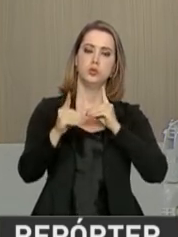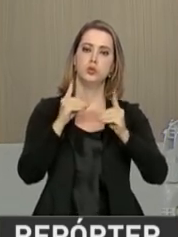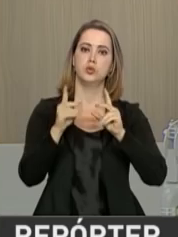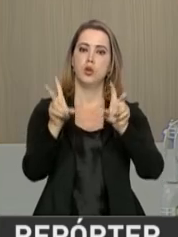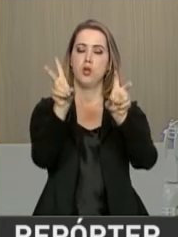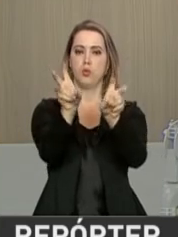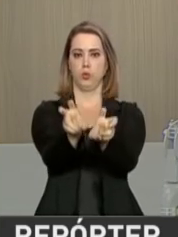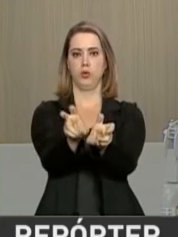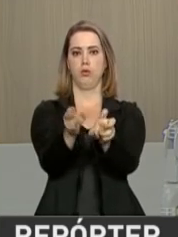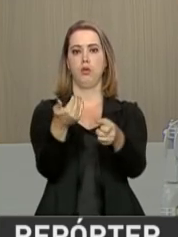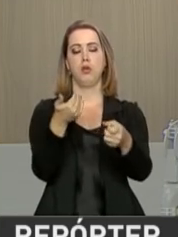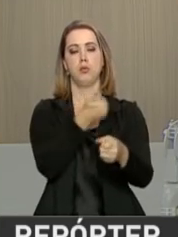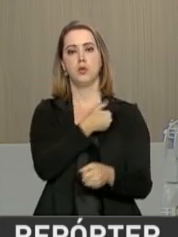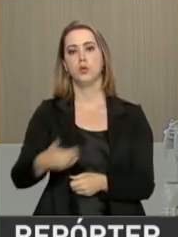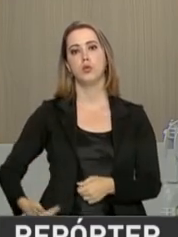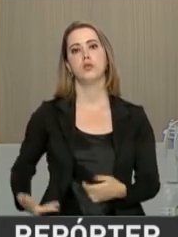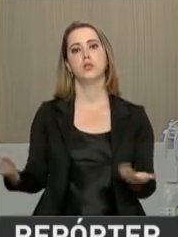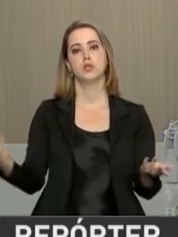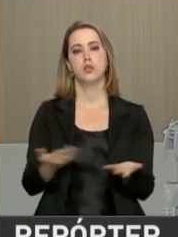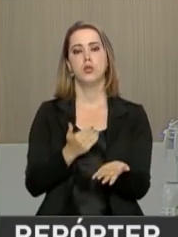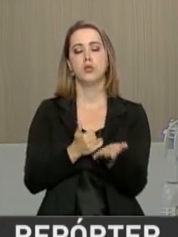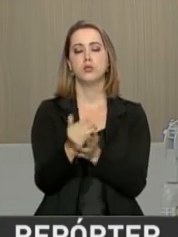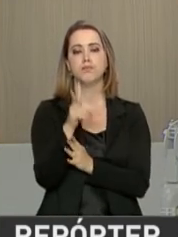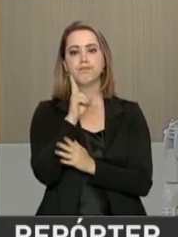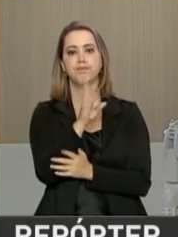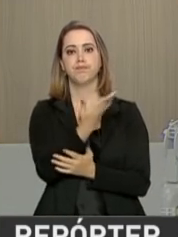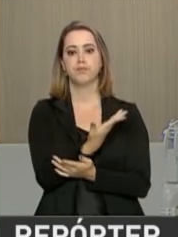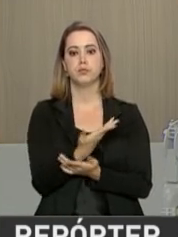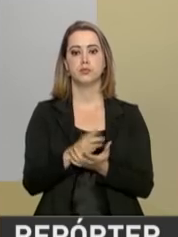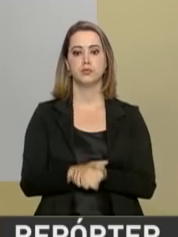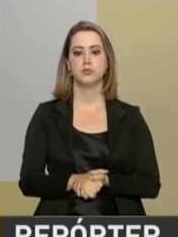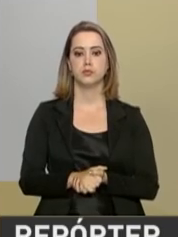lema do governo a partir de agora. Vamos ouvir um trechinho.